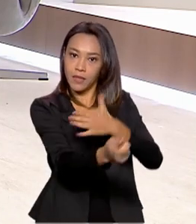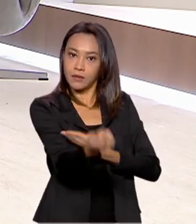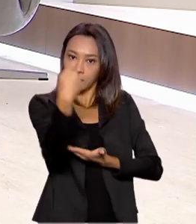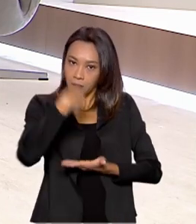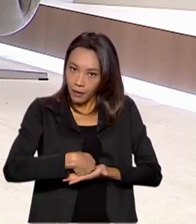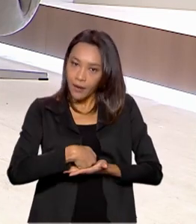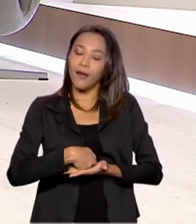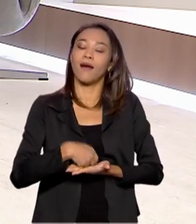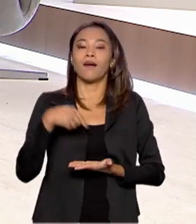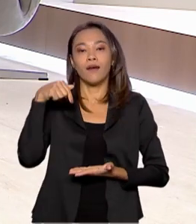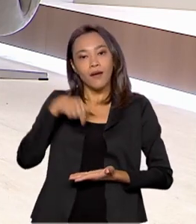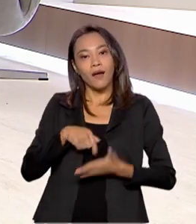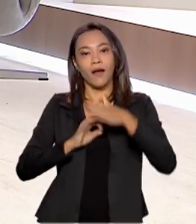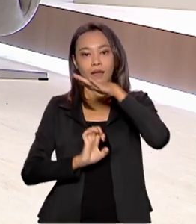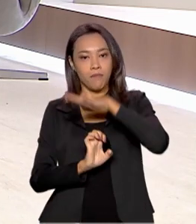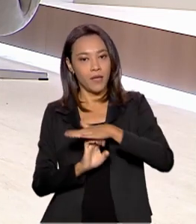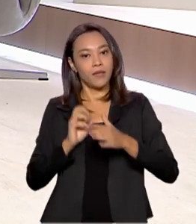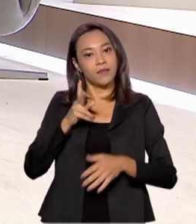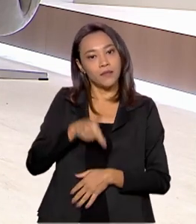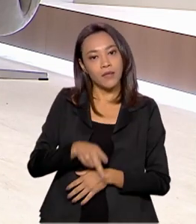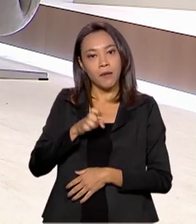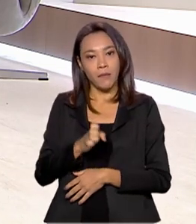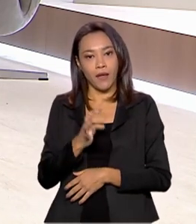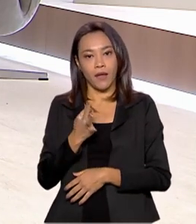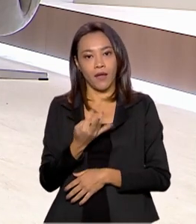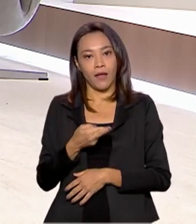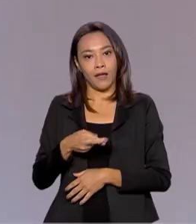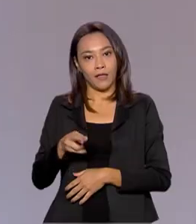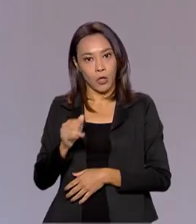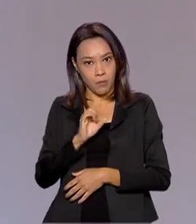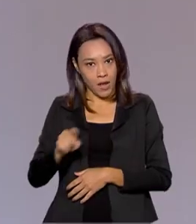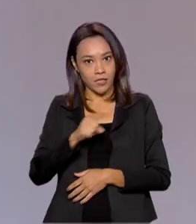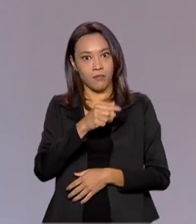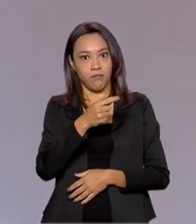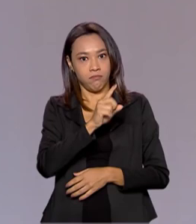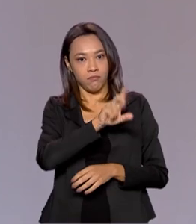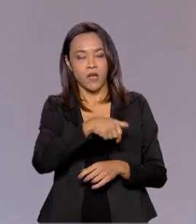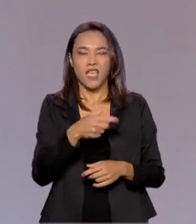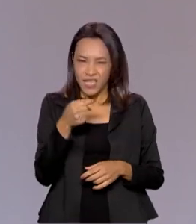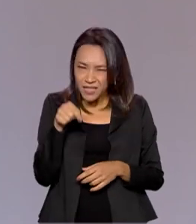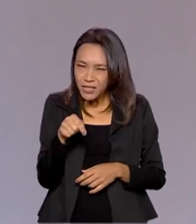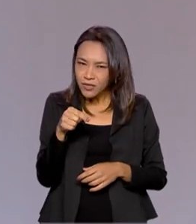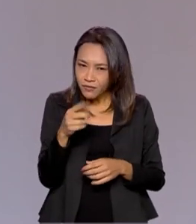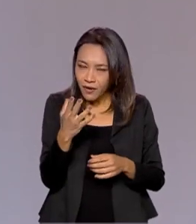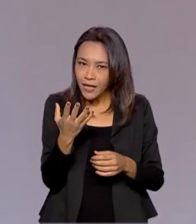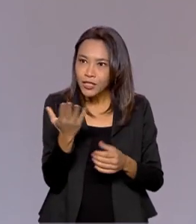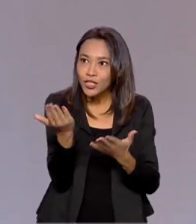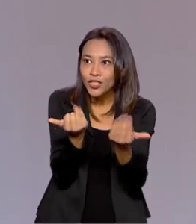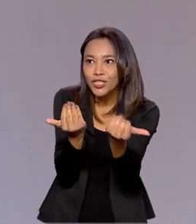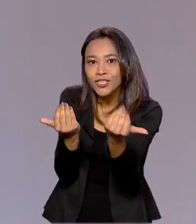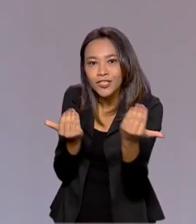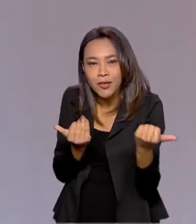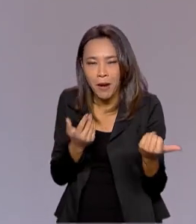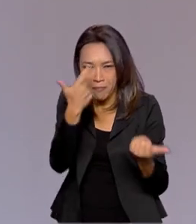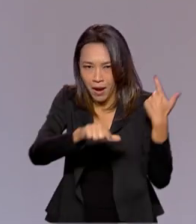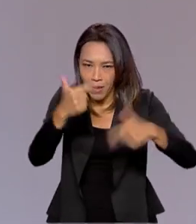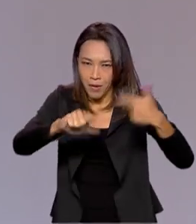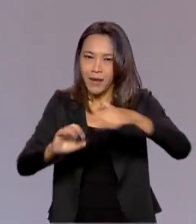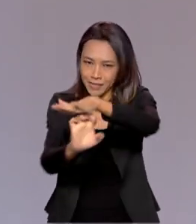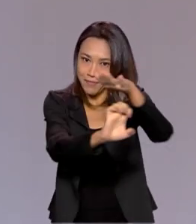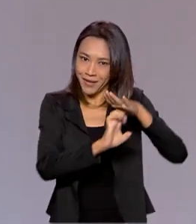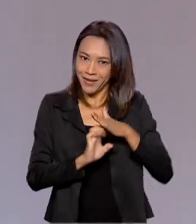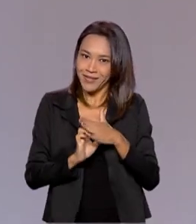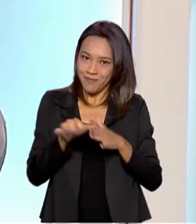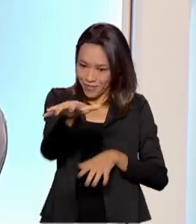Petrobras, pelos investimentos que ela já realizou nessas áreas. Isso deve atrair mais petroleiras estrangeiras, internacionais. Qual a expectativa para esse